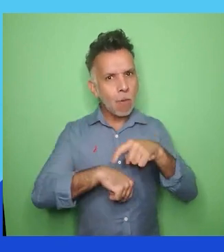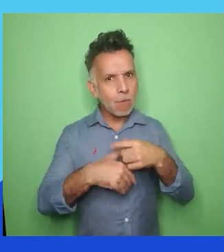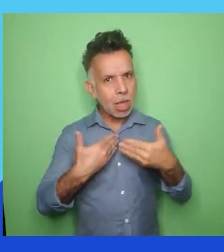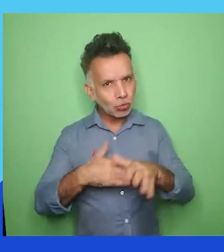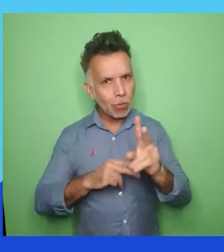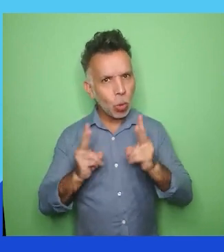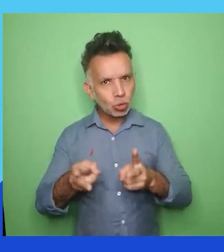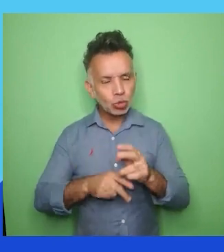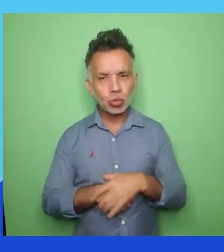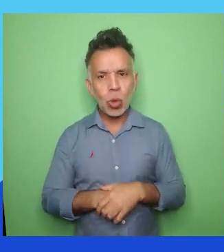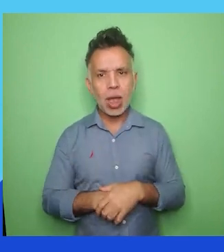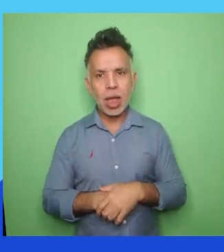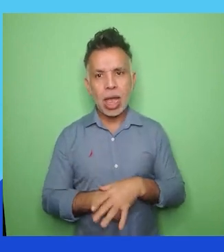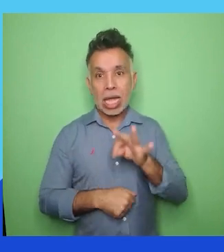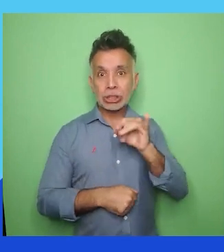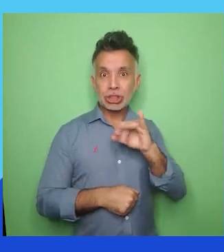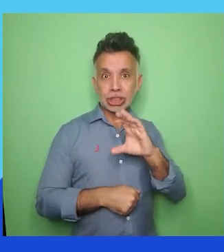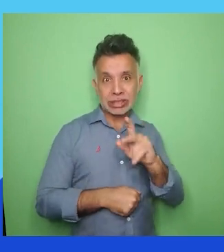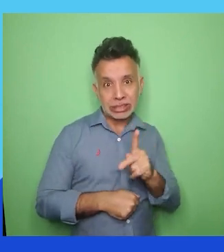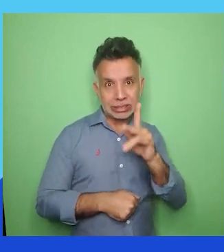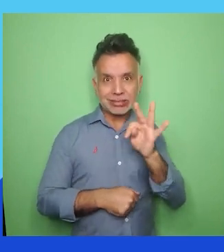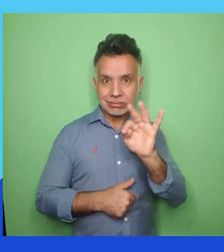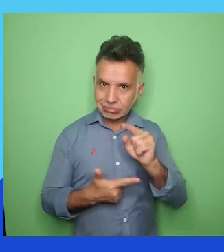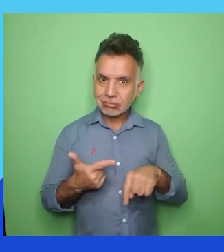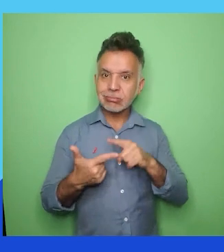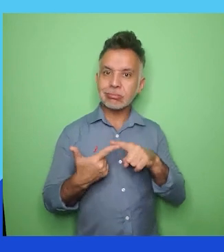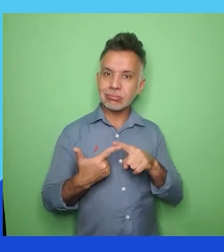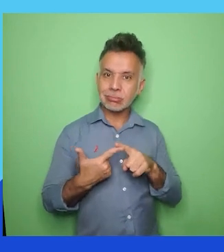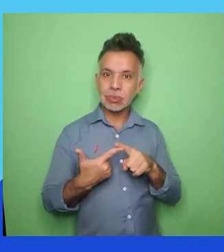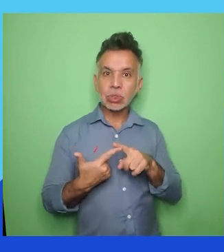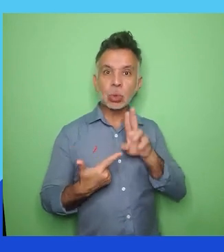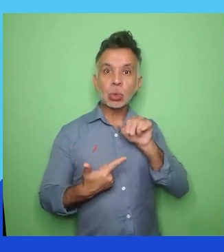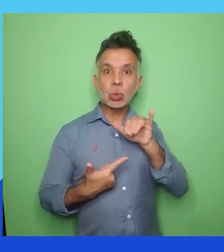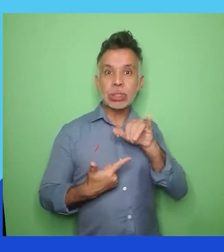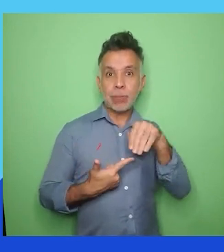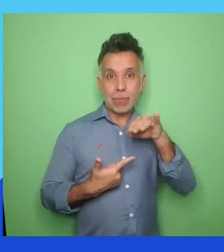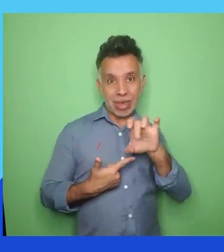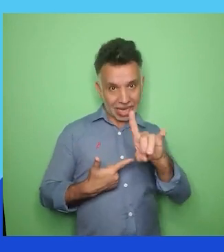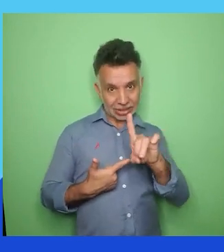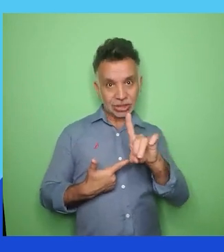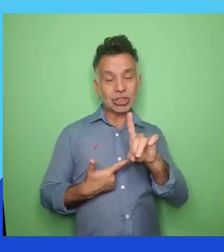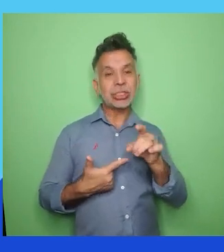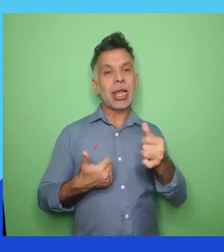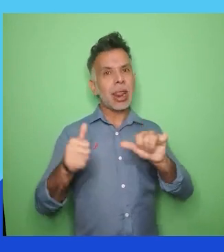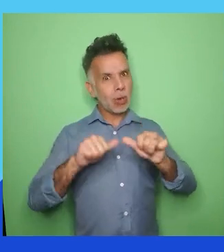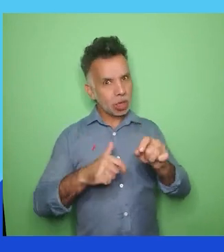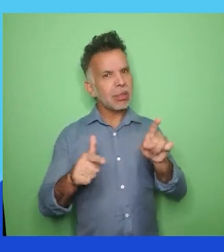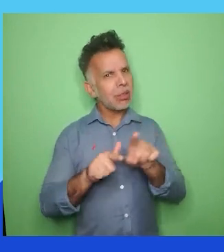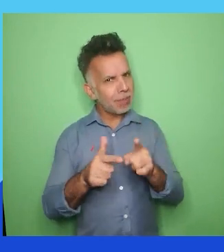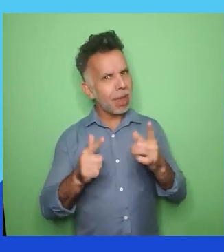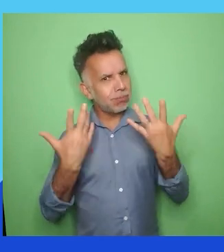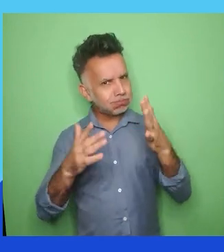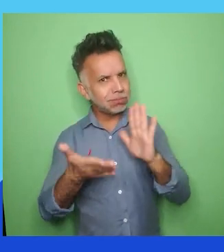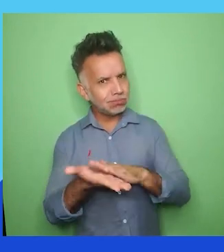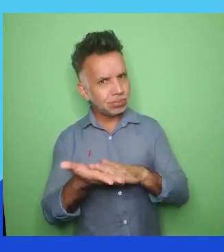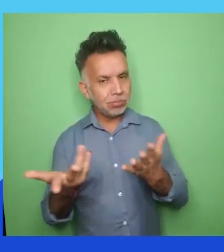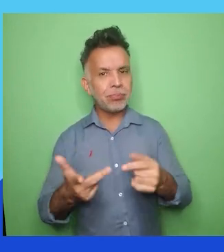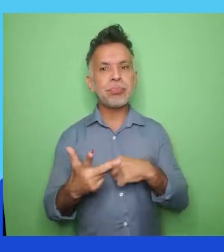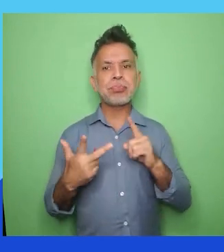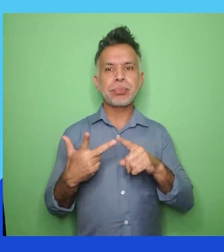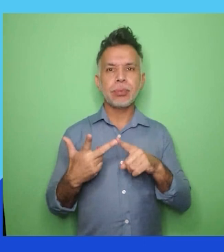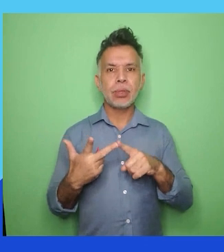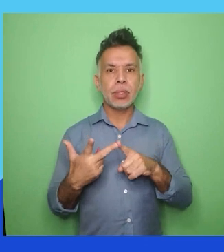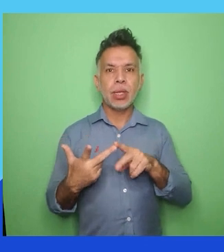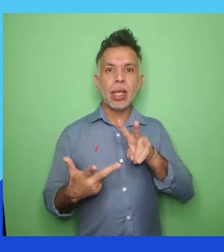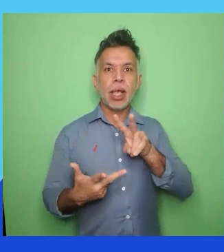Unimed Laboratório, também recebendo seu reconhecimento. Volkswagen Financial Services, parabéns!